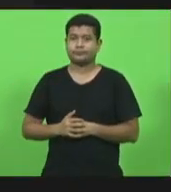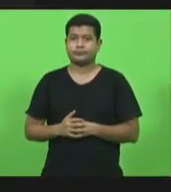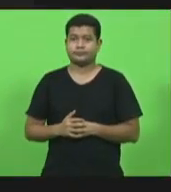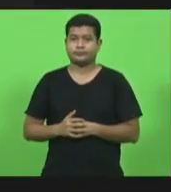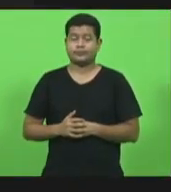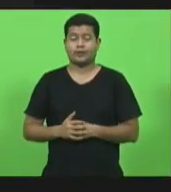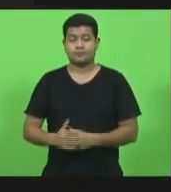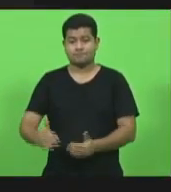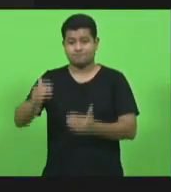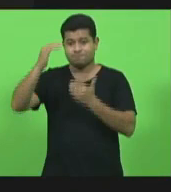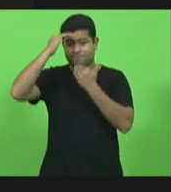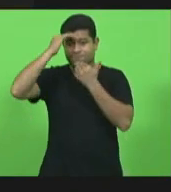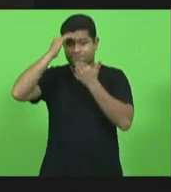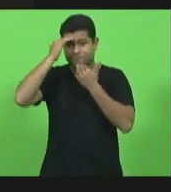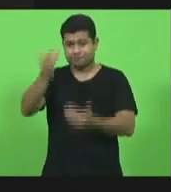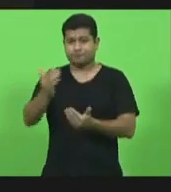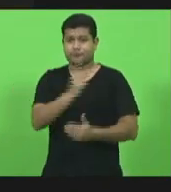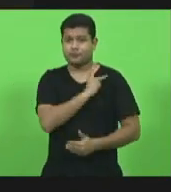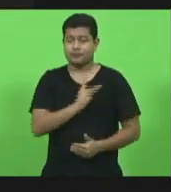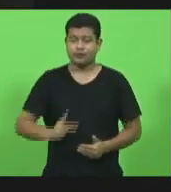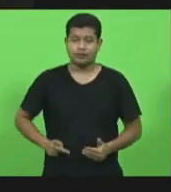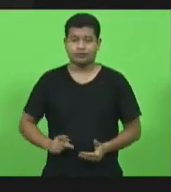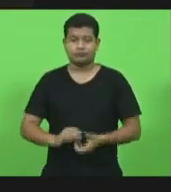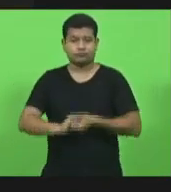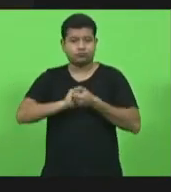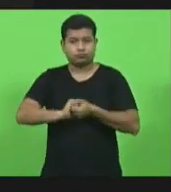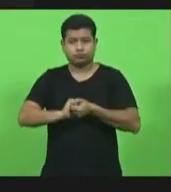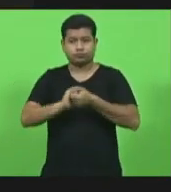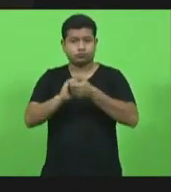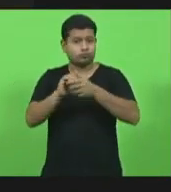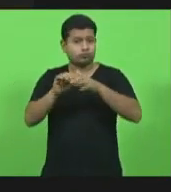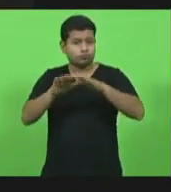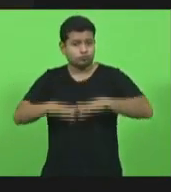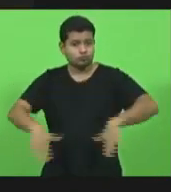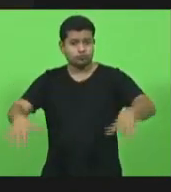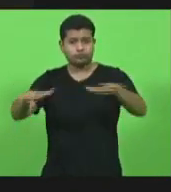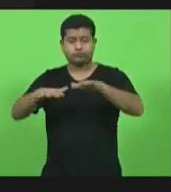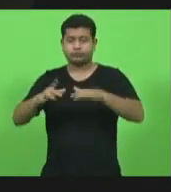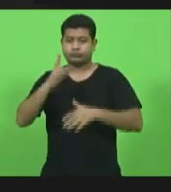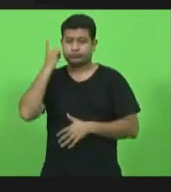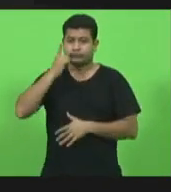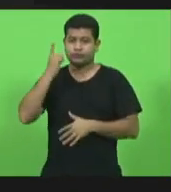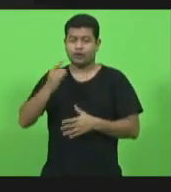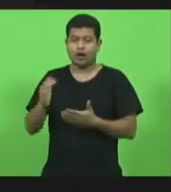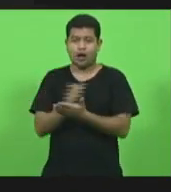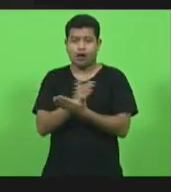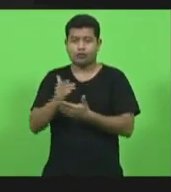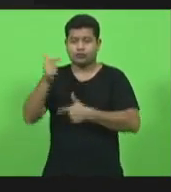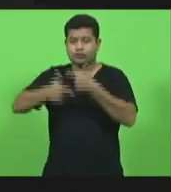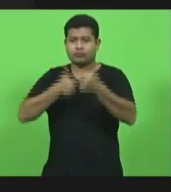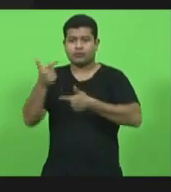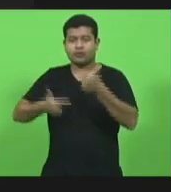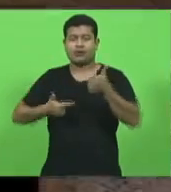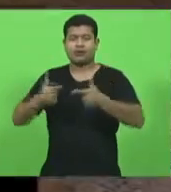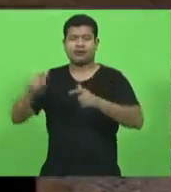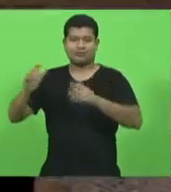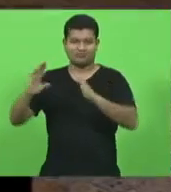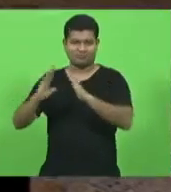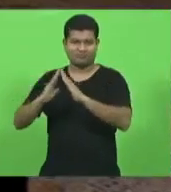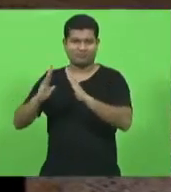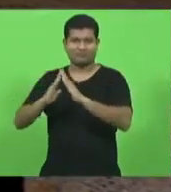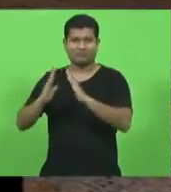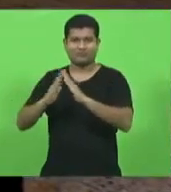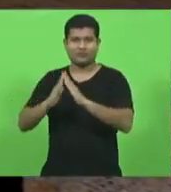Cumprimentar a todos os deputados aí que estão de forma remota, deputados e deputadas. Eu quero falar